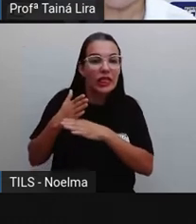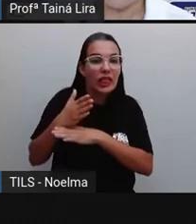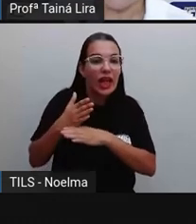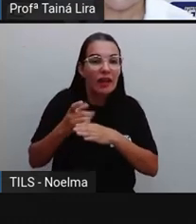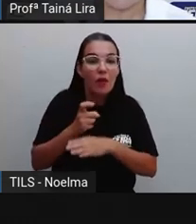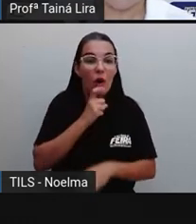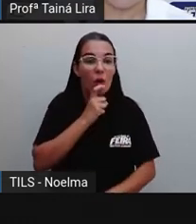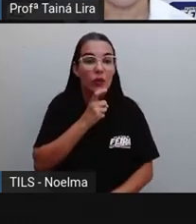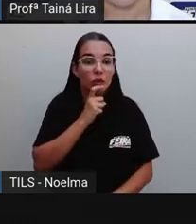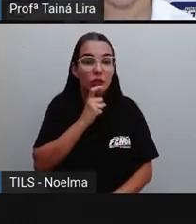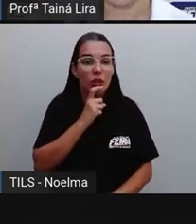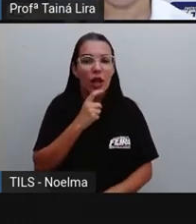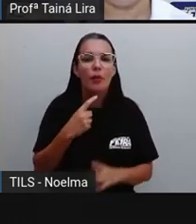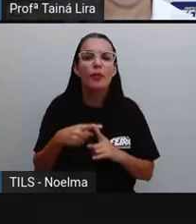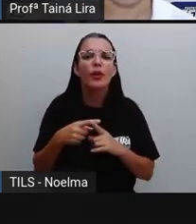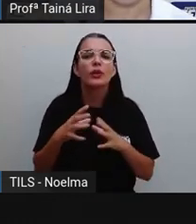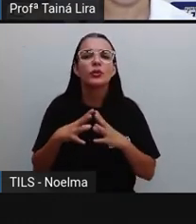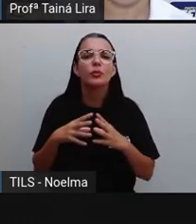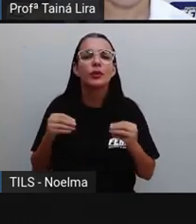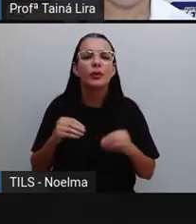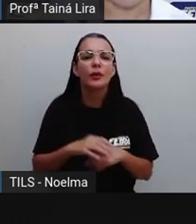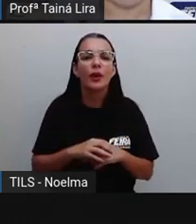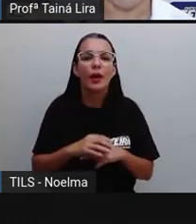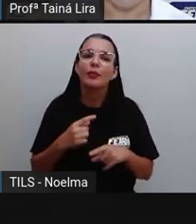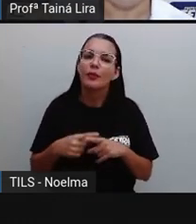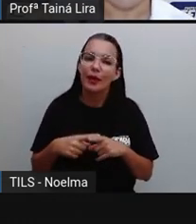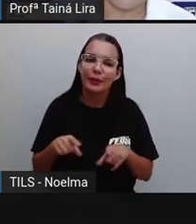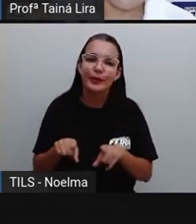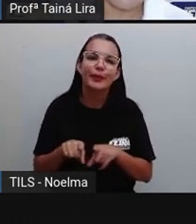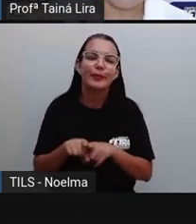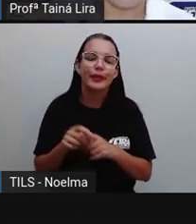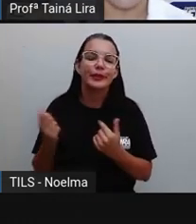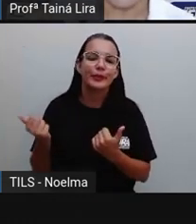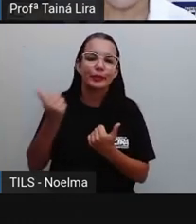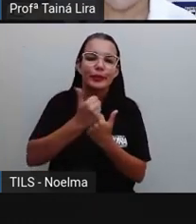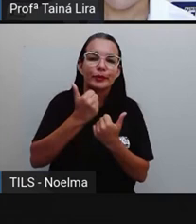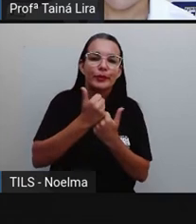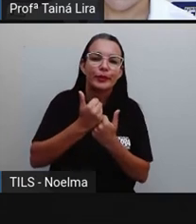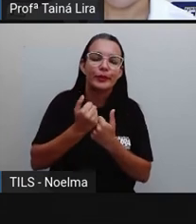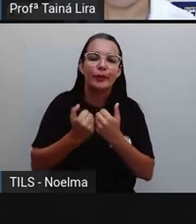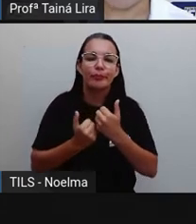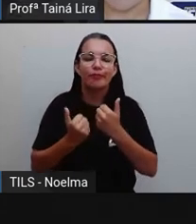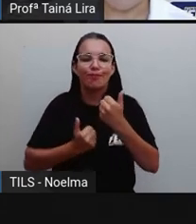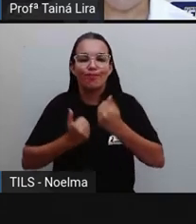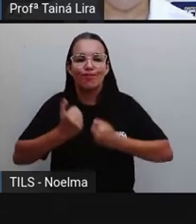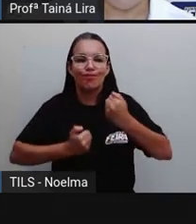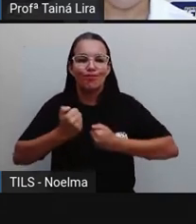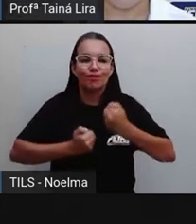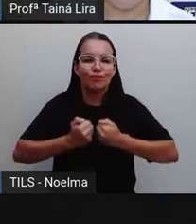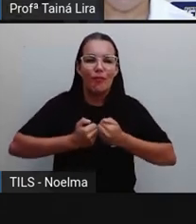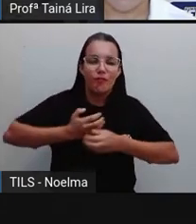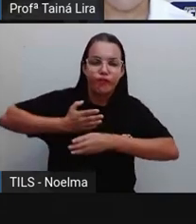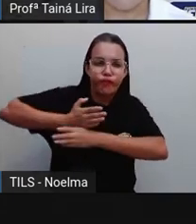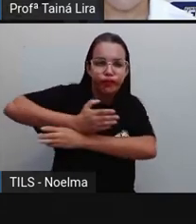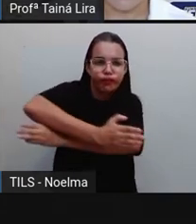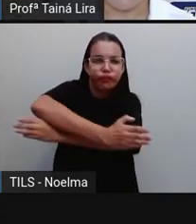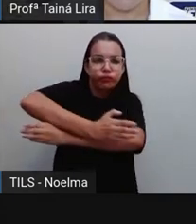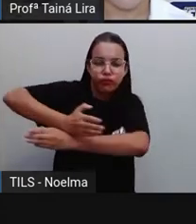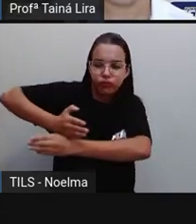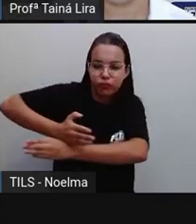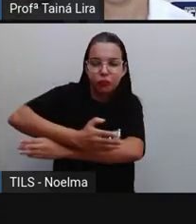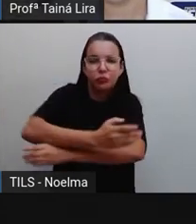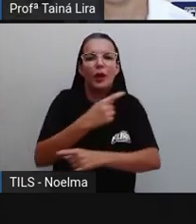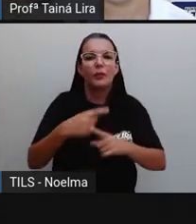E por que que foi sumindo? Porque foi substituído também por máquinas, né? Principalmente nos locais que